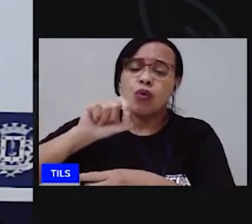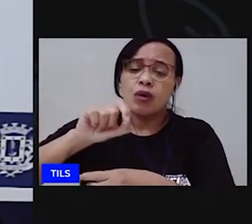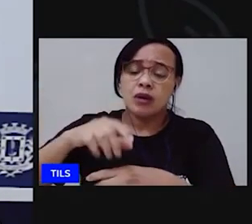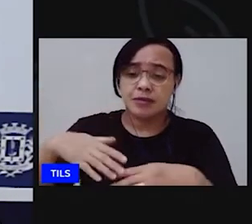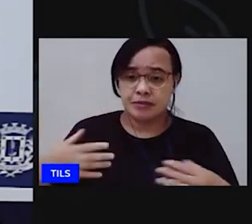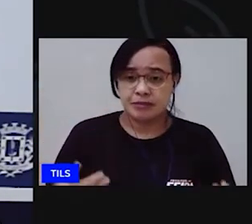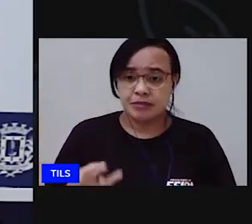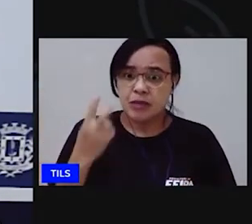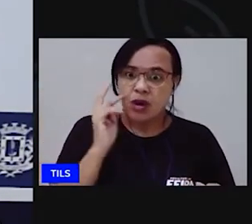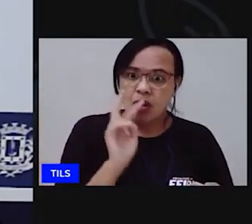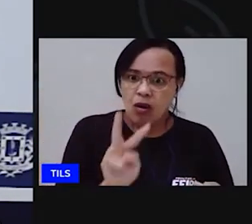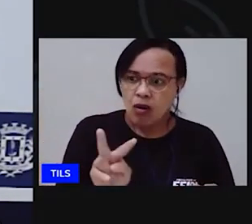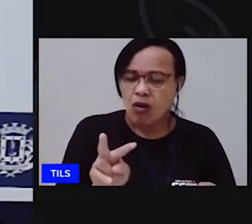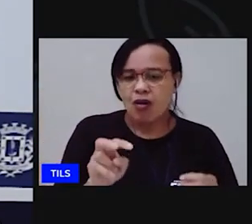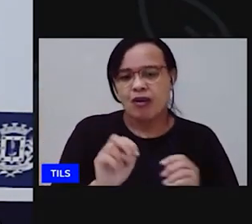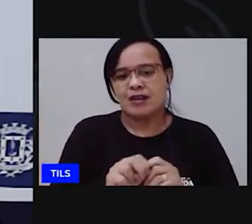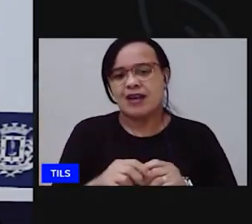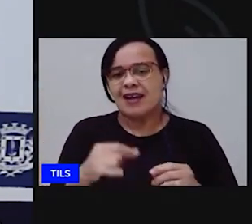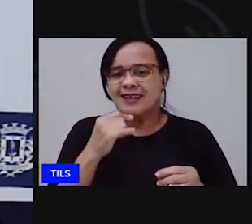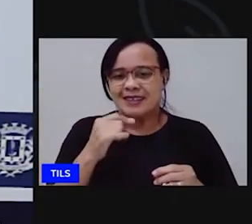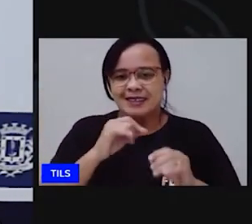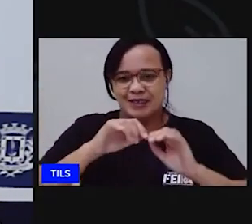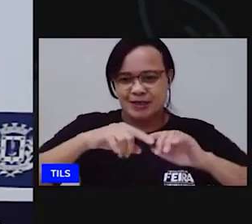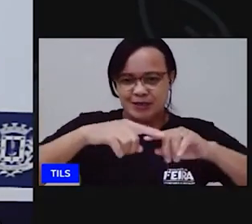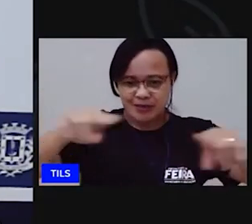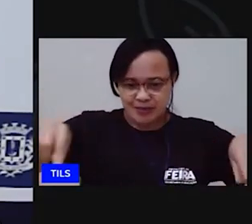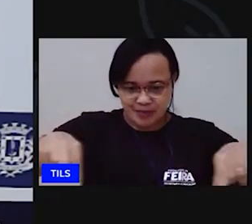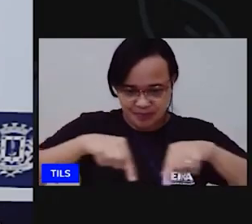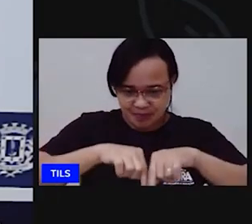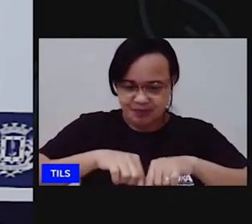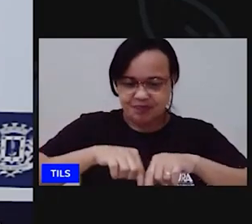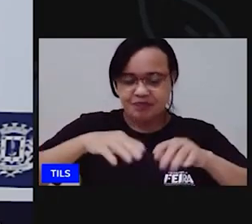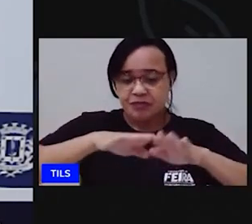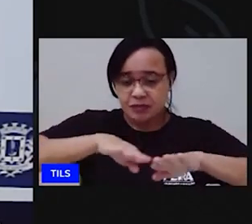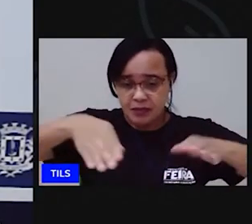Olhe pra sua sala. O que é que tem aí na sua sala?